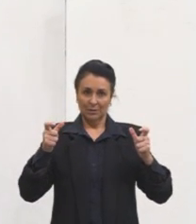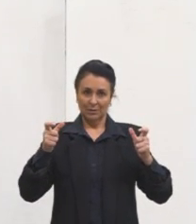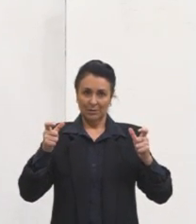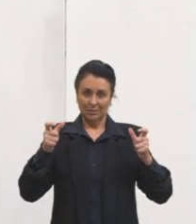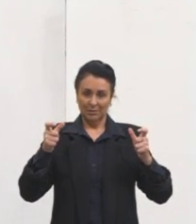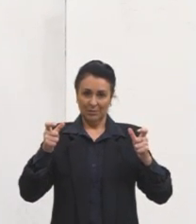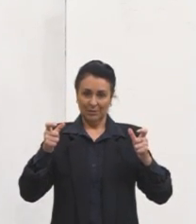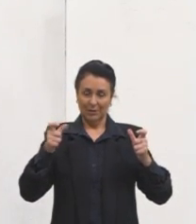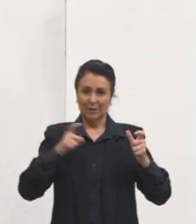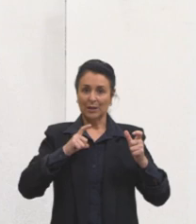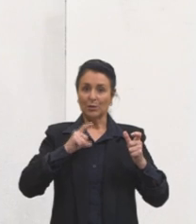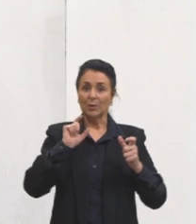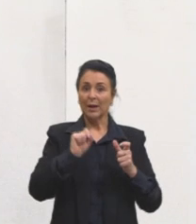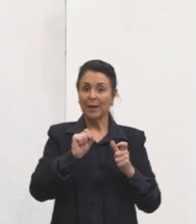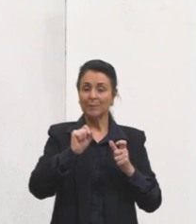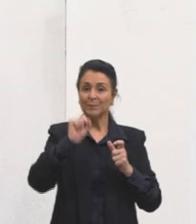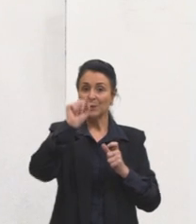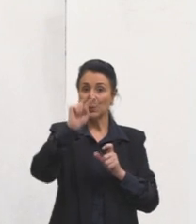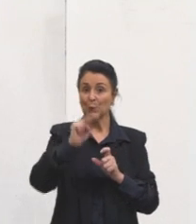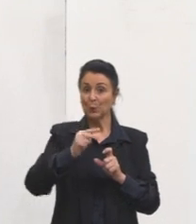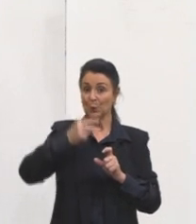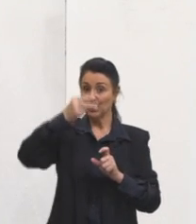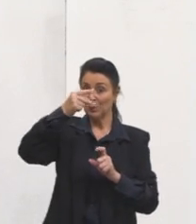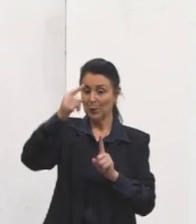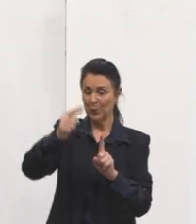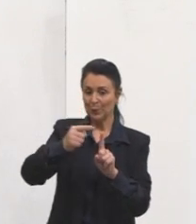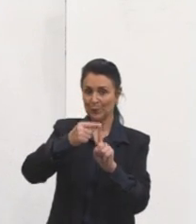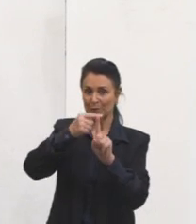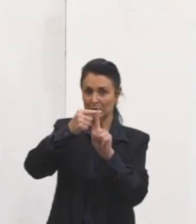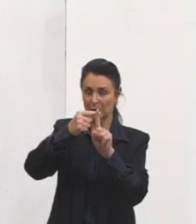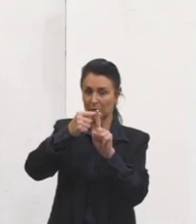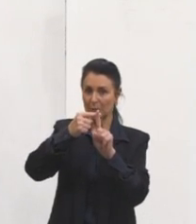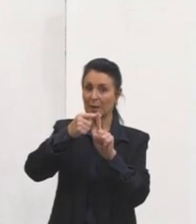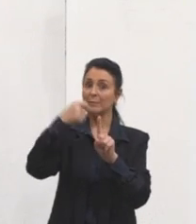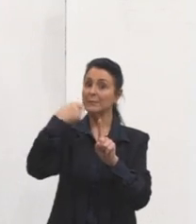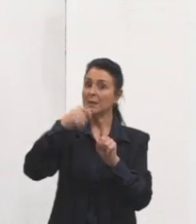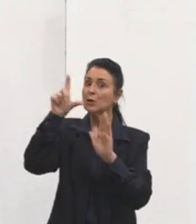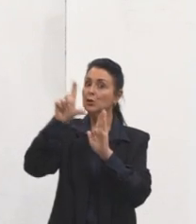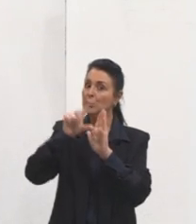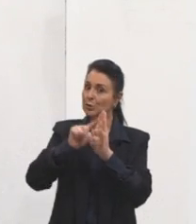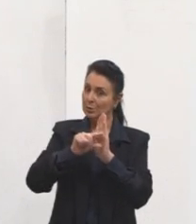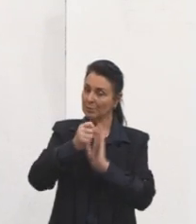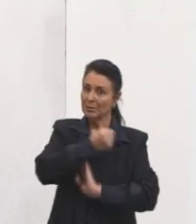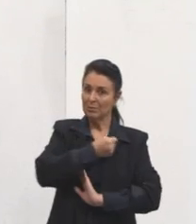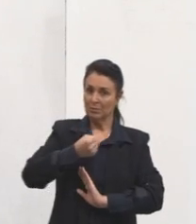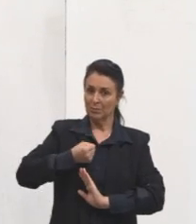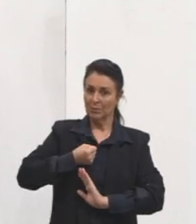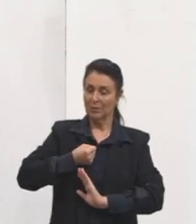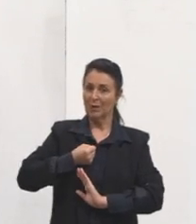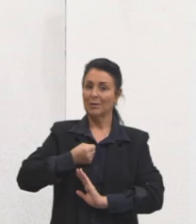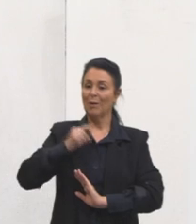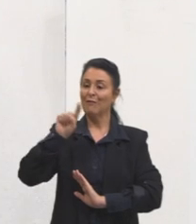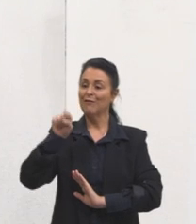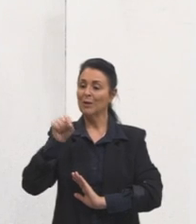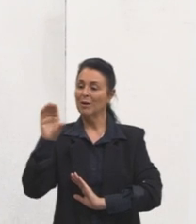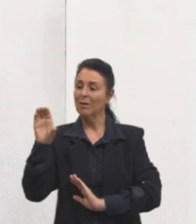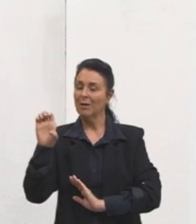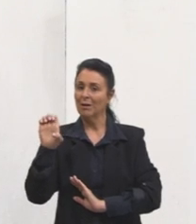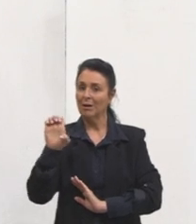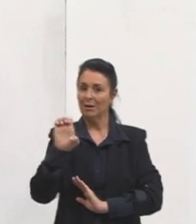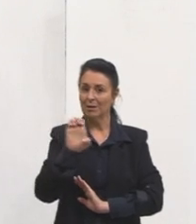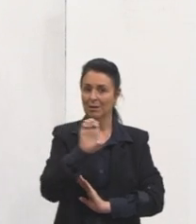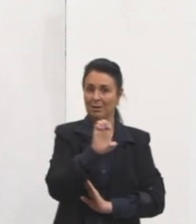Um expoente positivo, né? Mas a gente precisa deixar esse número menor. Então, a gente vai andar para a esquerda. 1, 2,